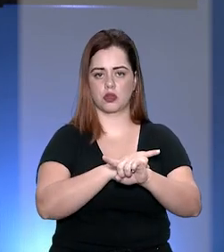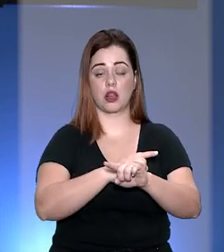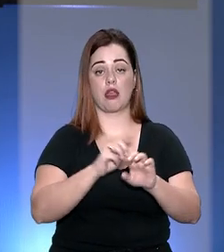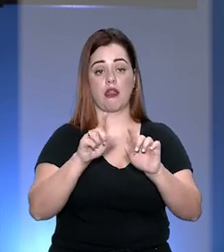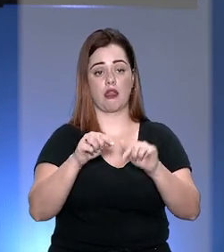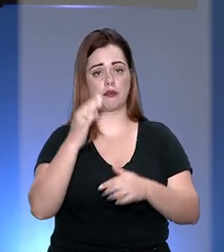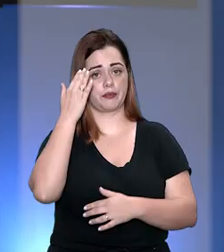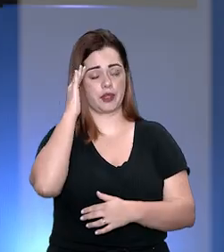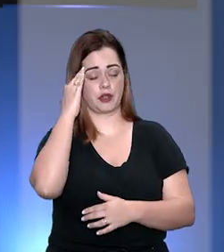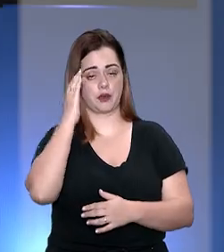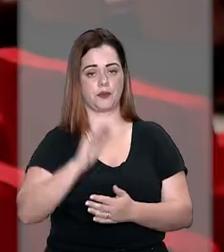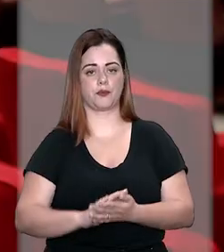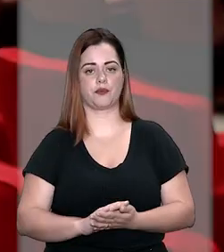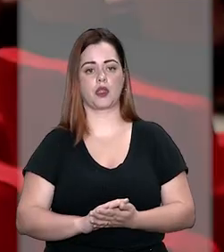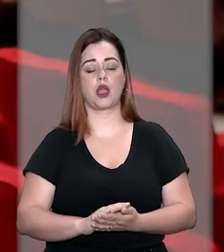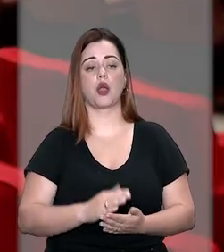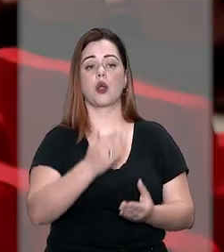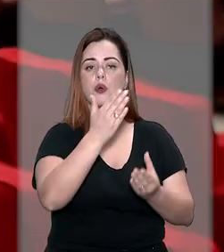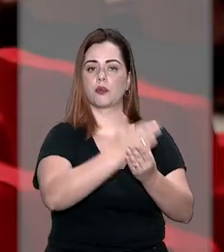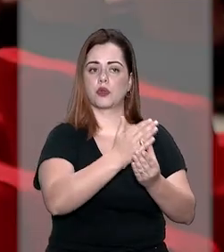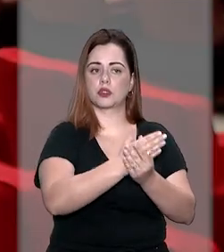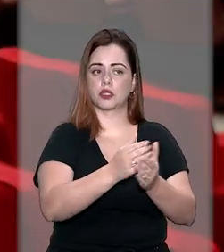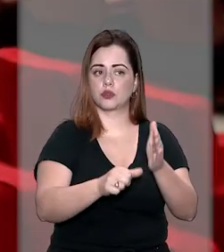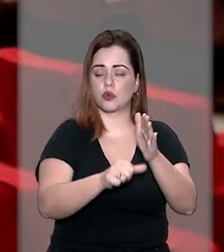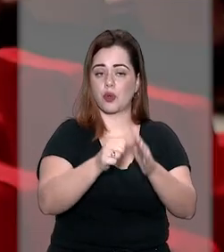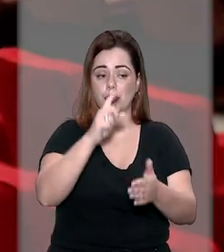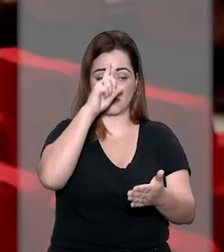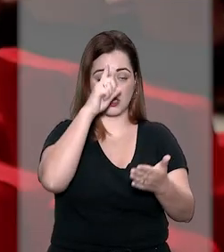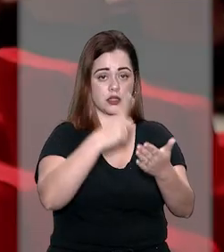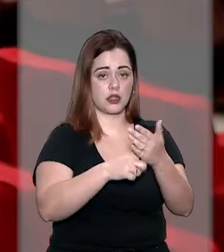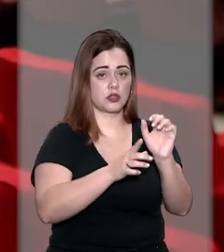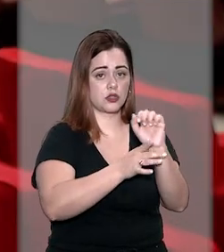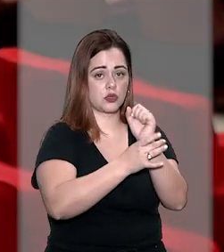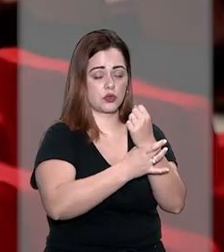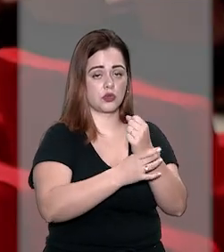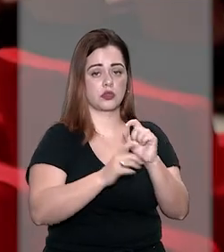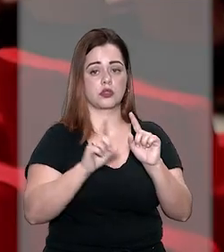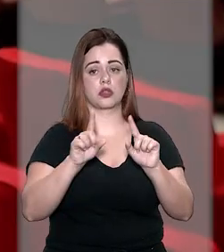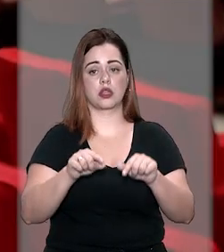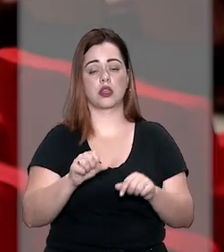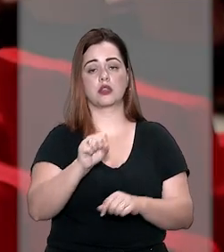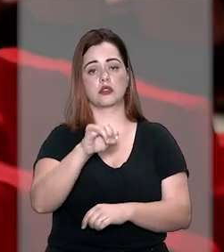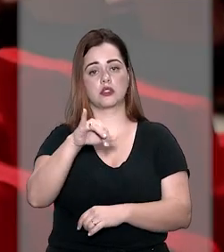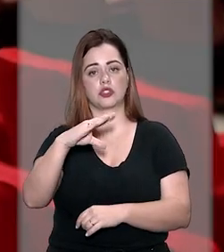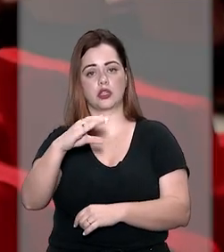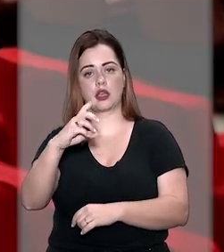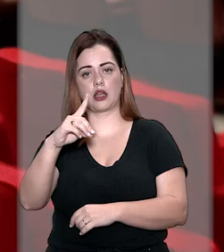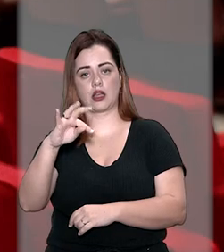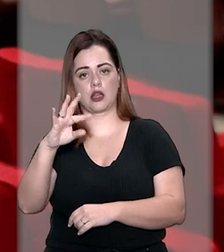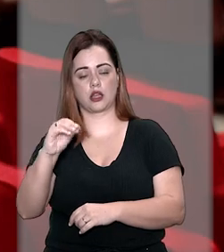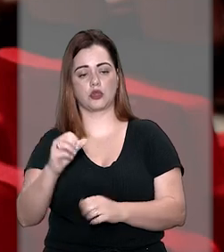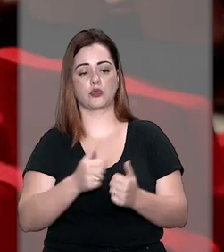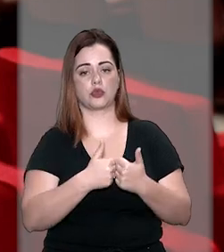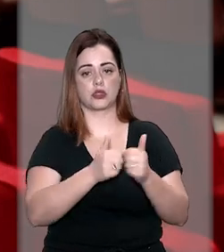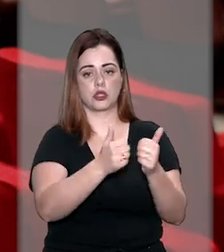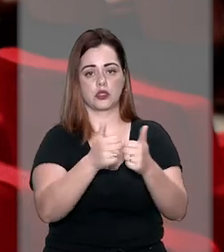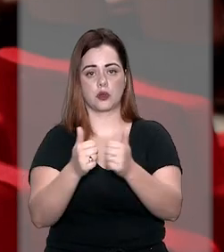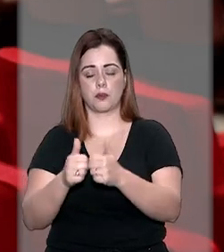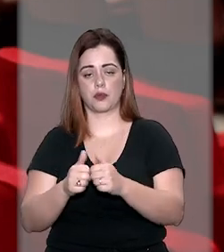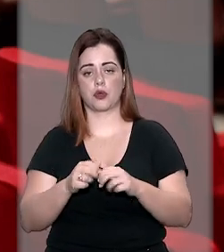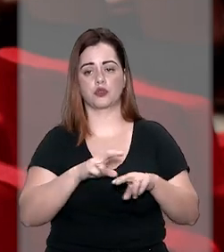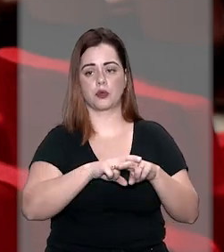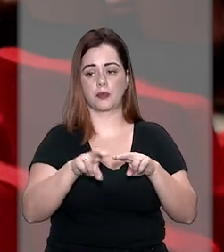prévio. Entenda. O caso teve origem em mandado de segurança no qual o Sindicato das Empresas de Transporte de